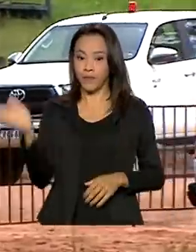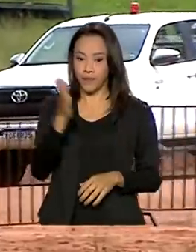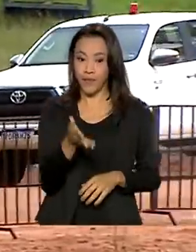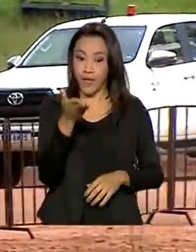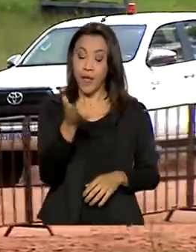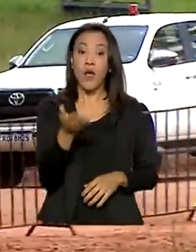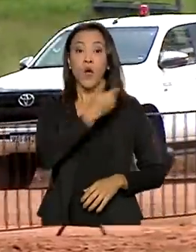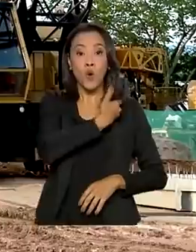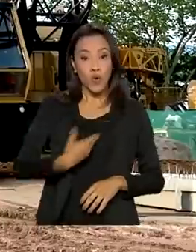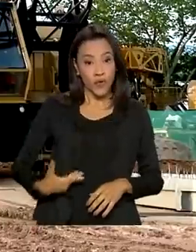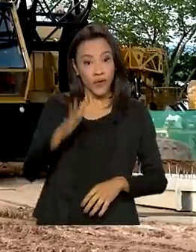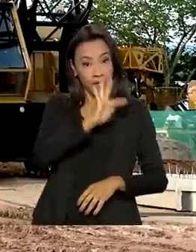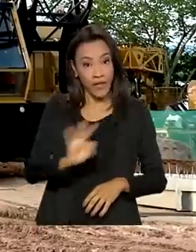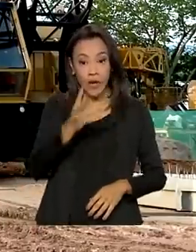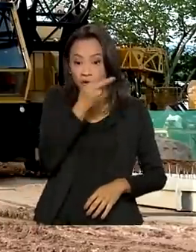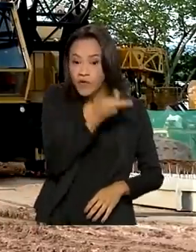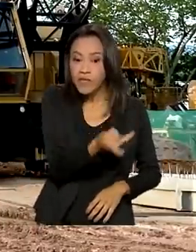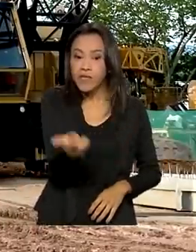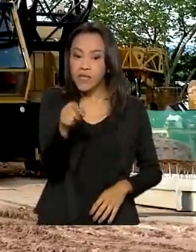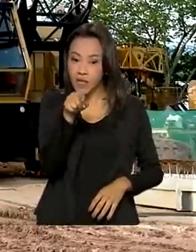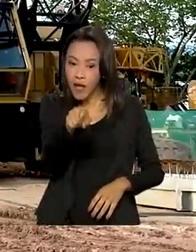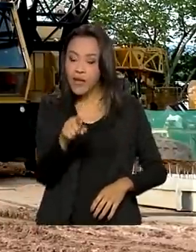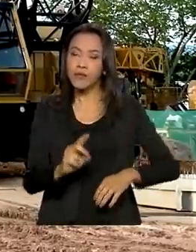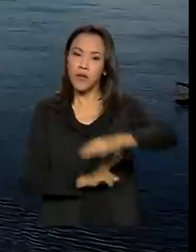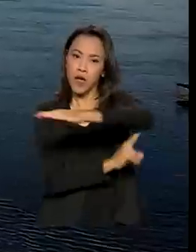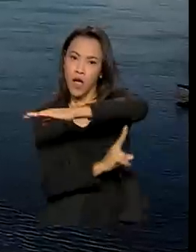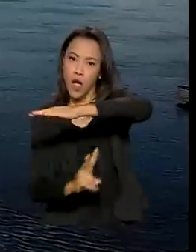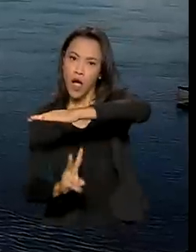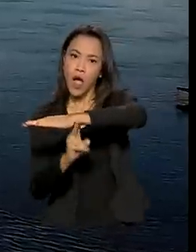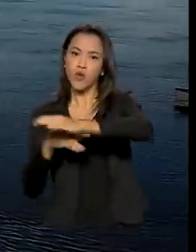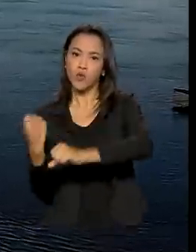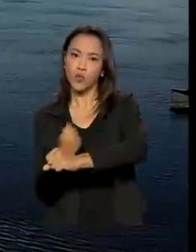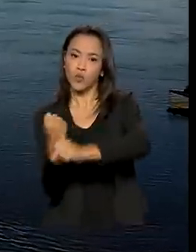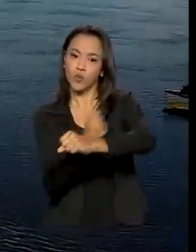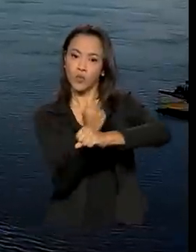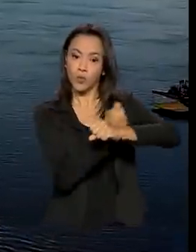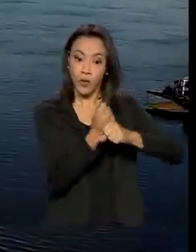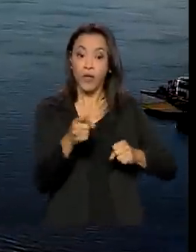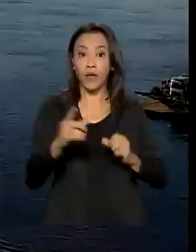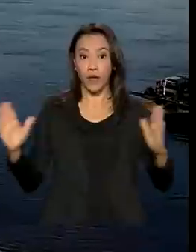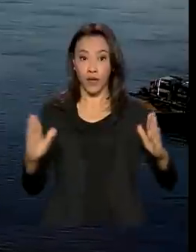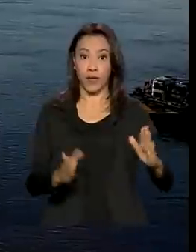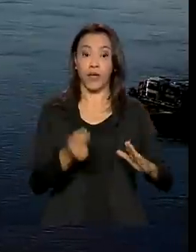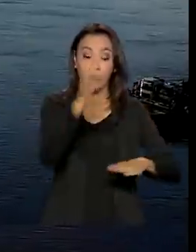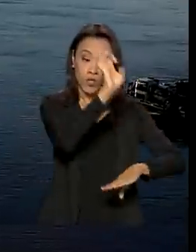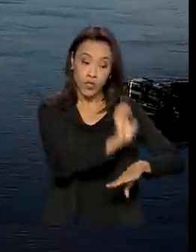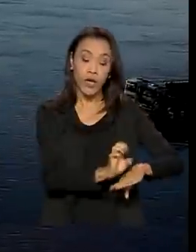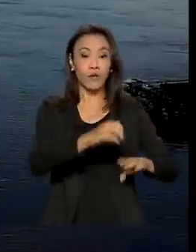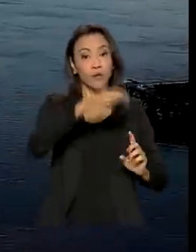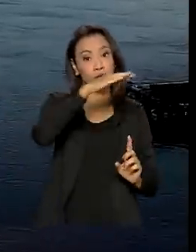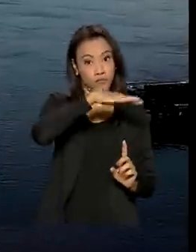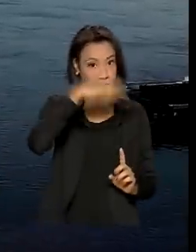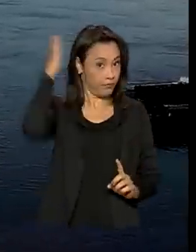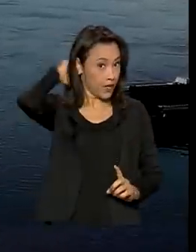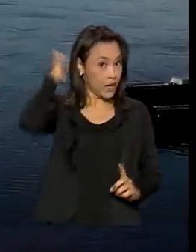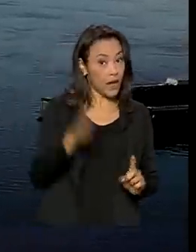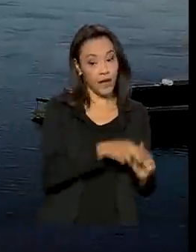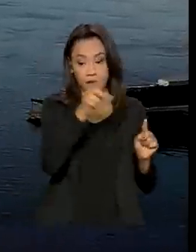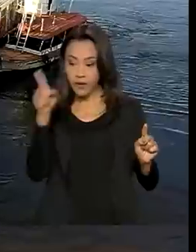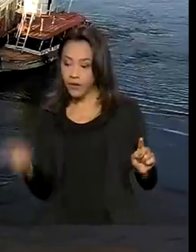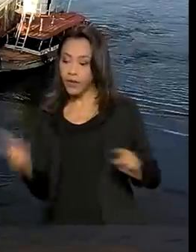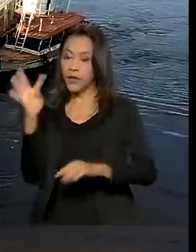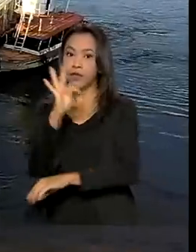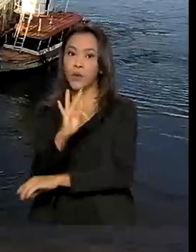Governo federal faz visita às obras da estrutura que será o eixo de ligação entre o Tocantins e o Pará e vai eliminar o uso de